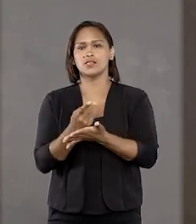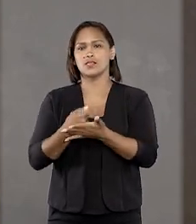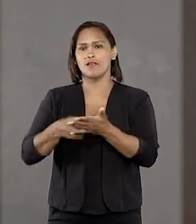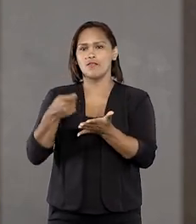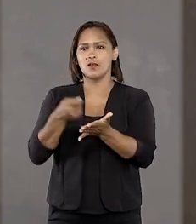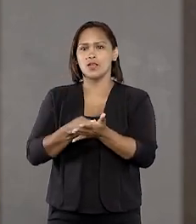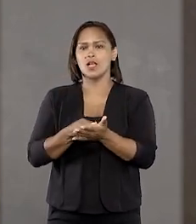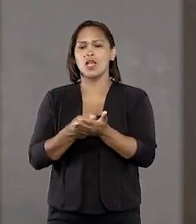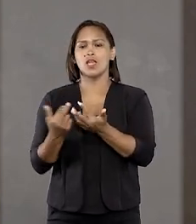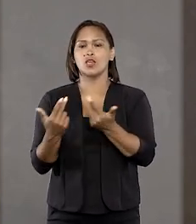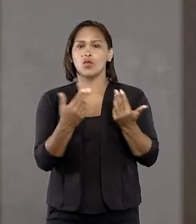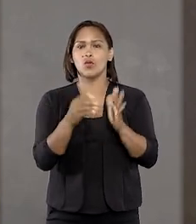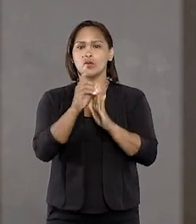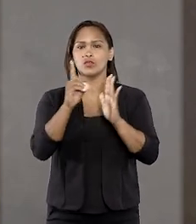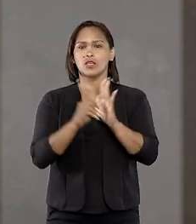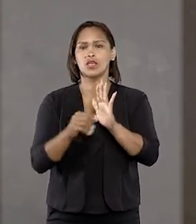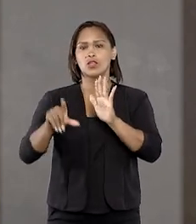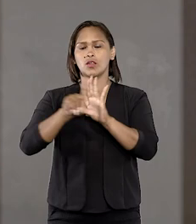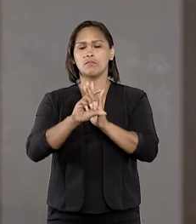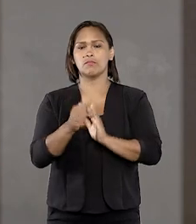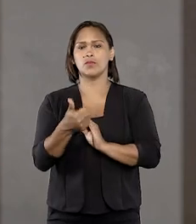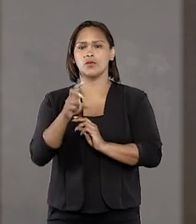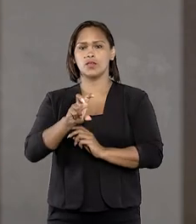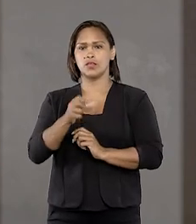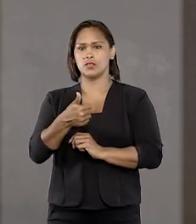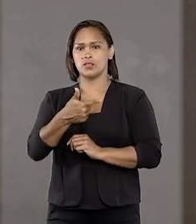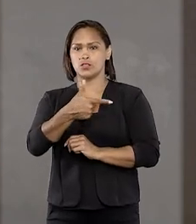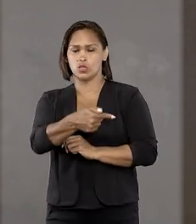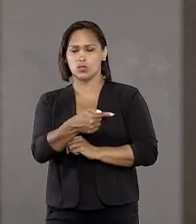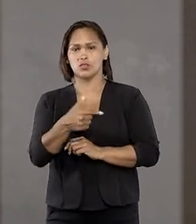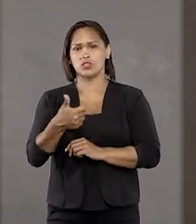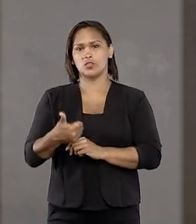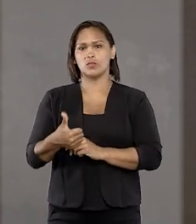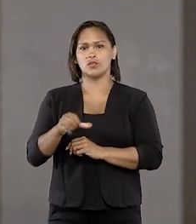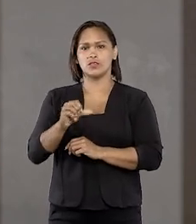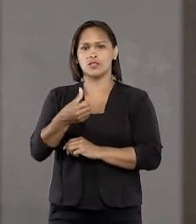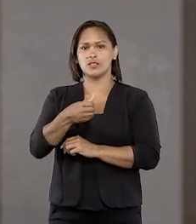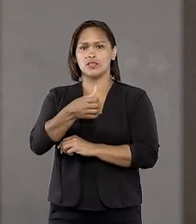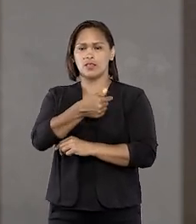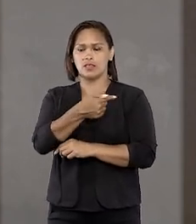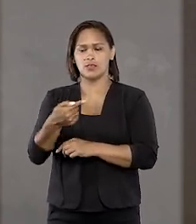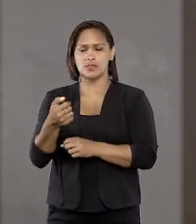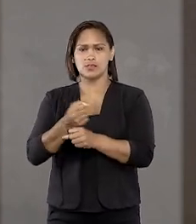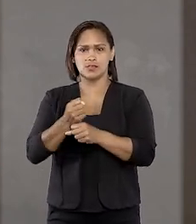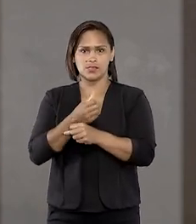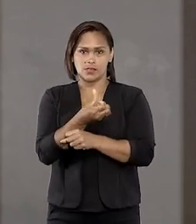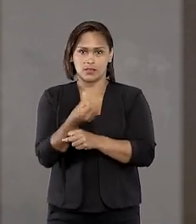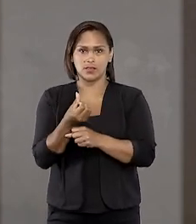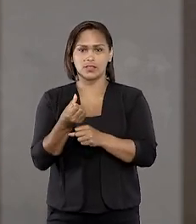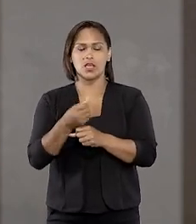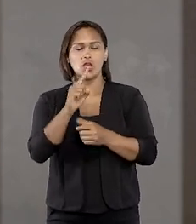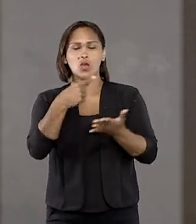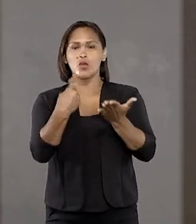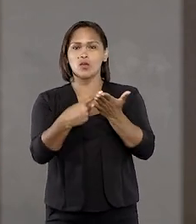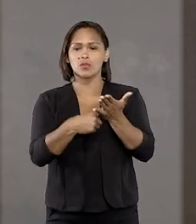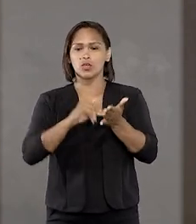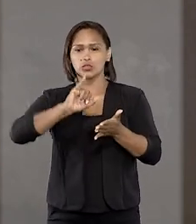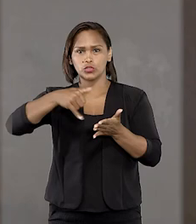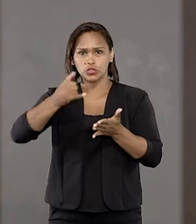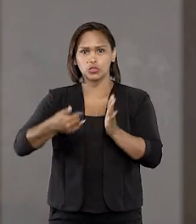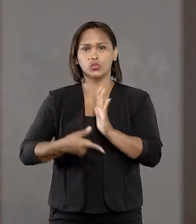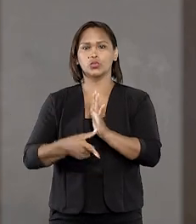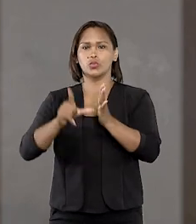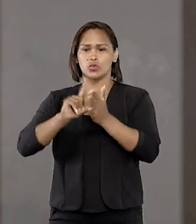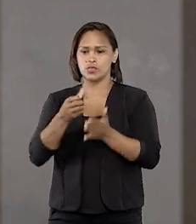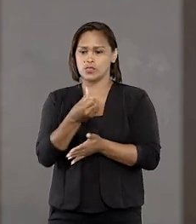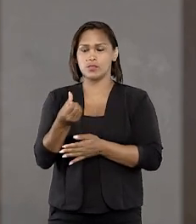deveria ser remunerado nos moldes do Decreto-Lei 1512 de 1976, ou seja, com aplicação de